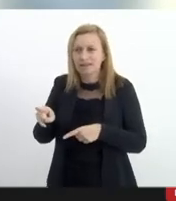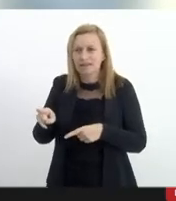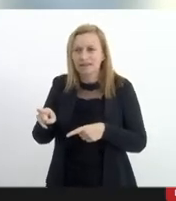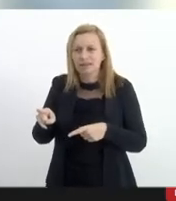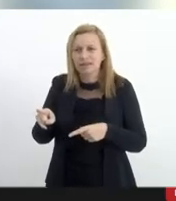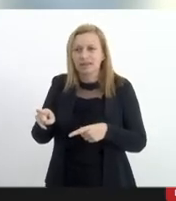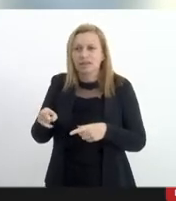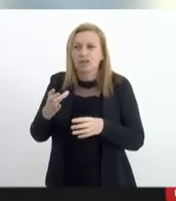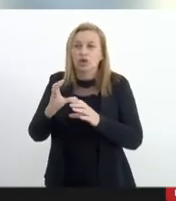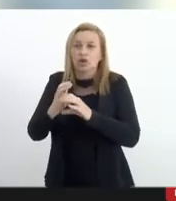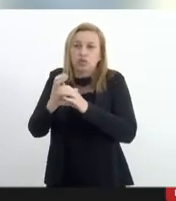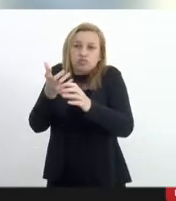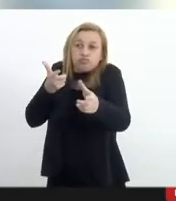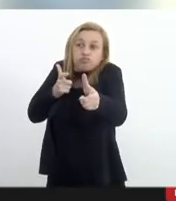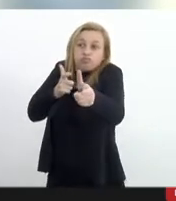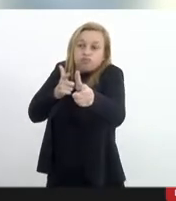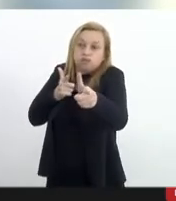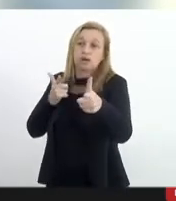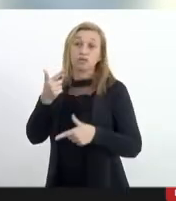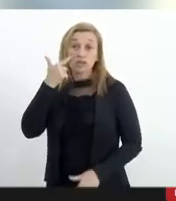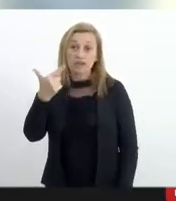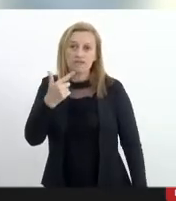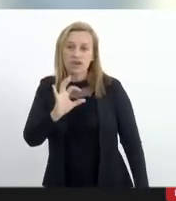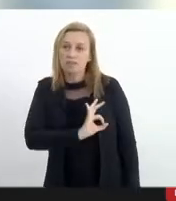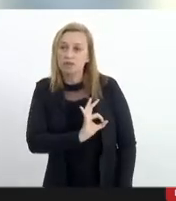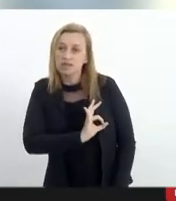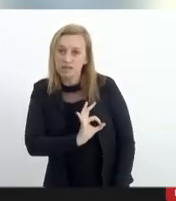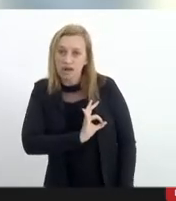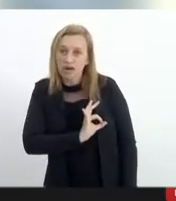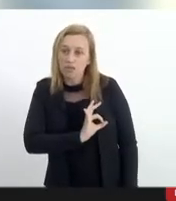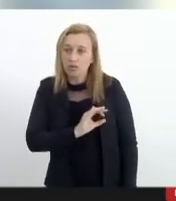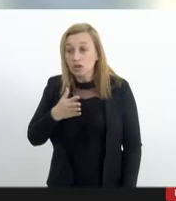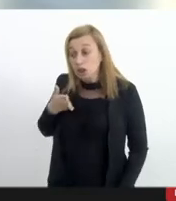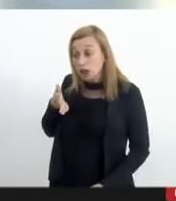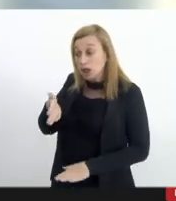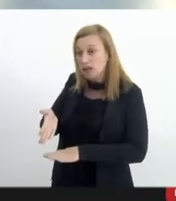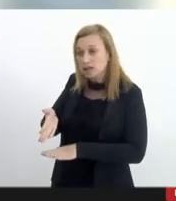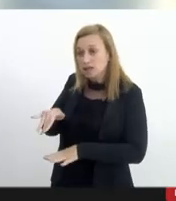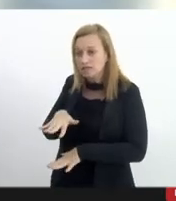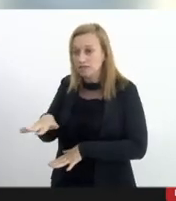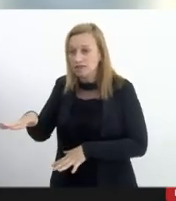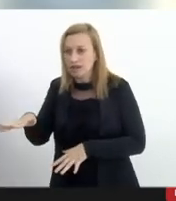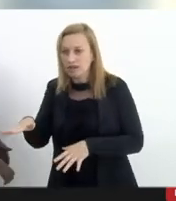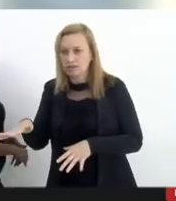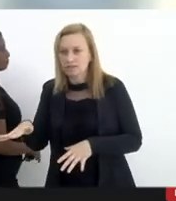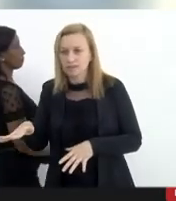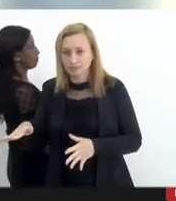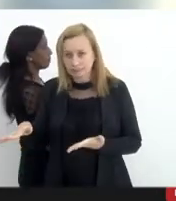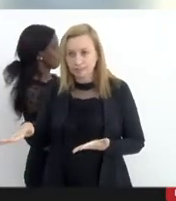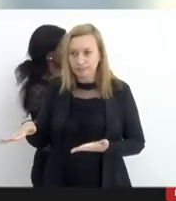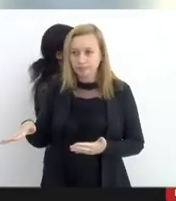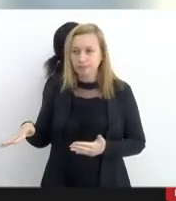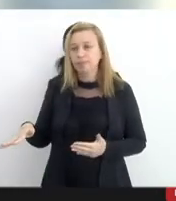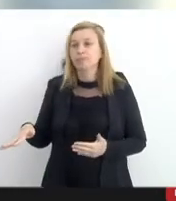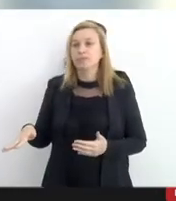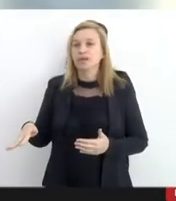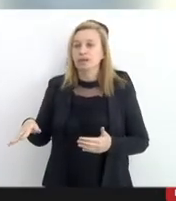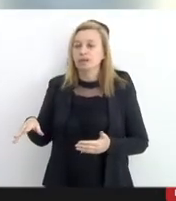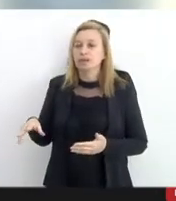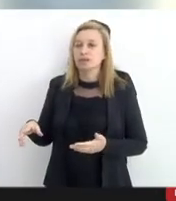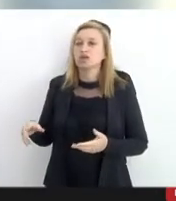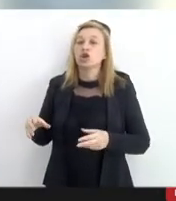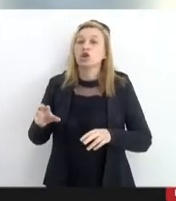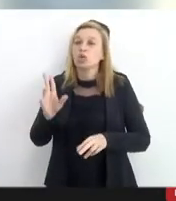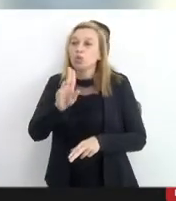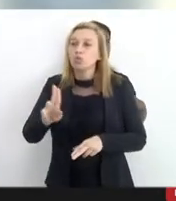emprego de fuzis de assalto você vê que o policial no Rio de Janeiro já se veste como se fosse na verdade um combatente ele usa joelheira ele